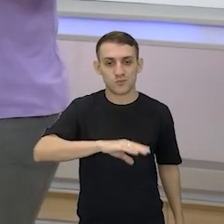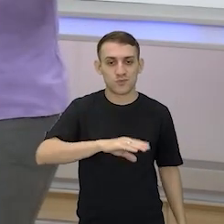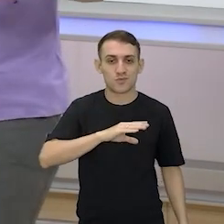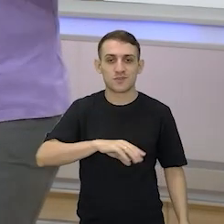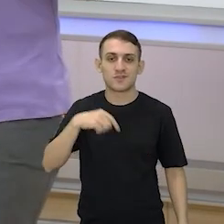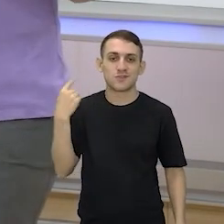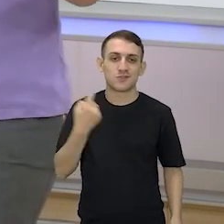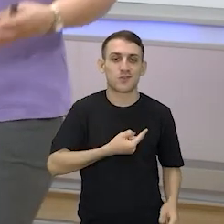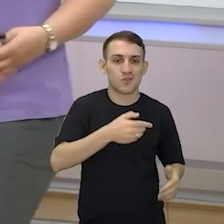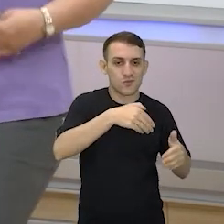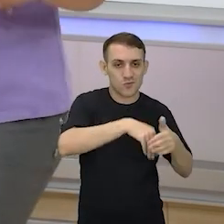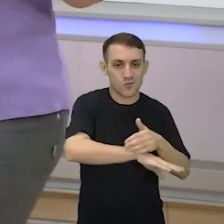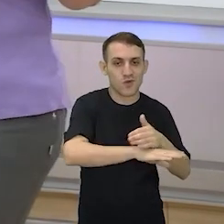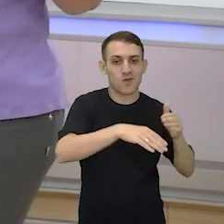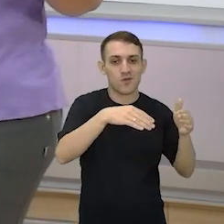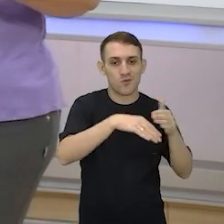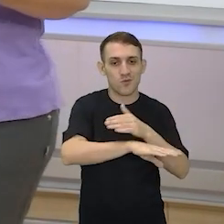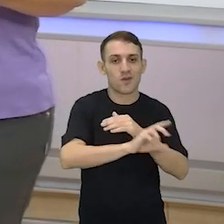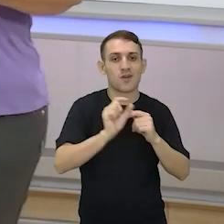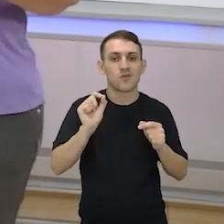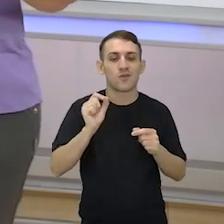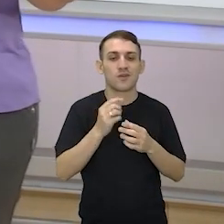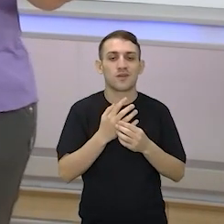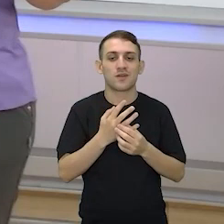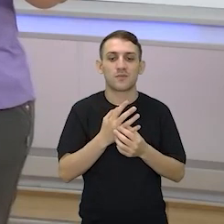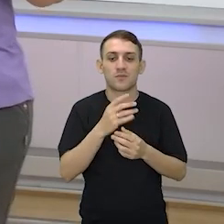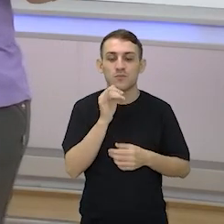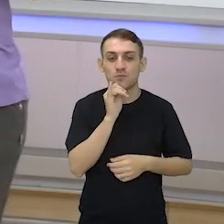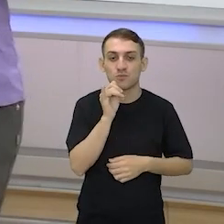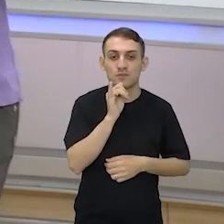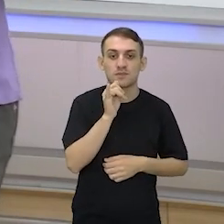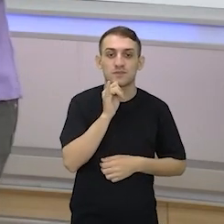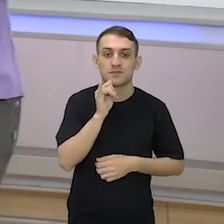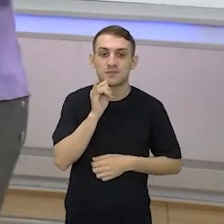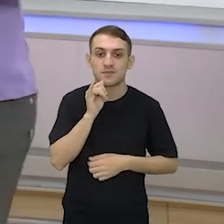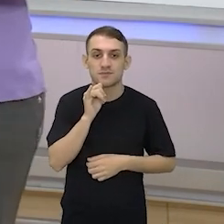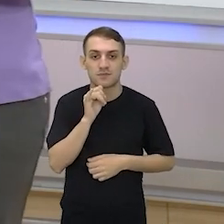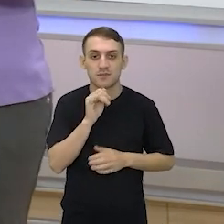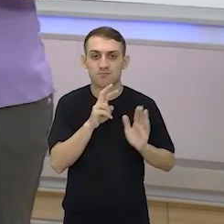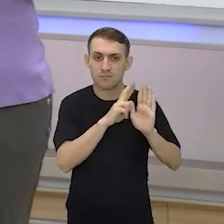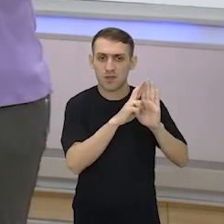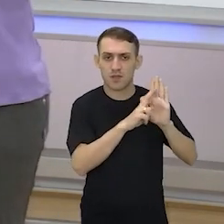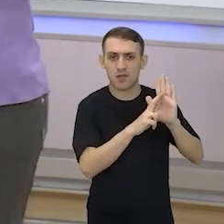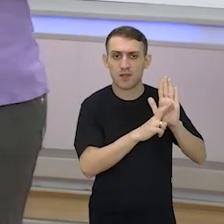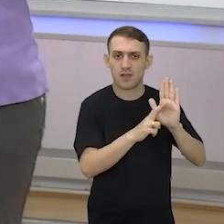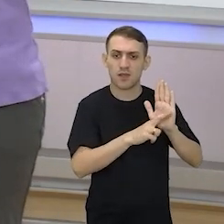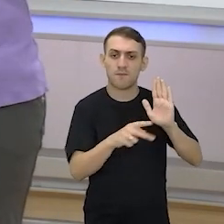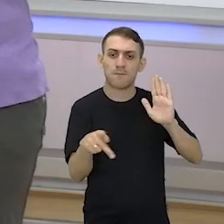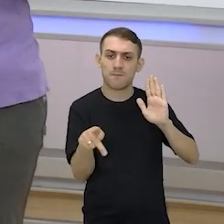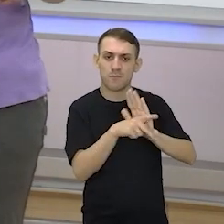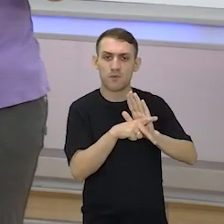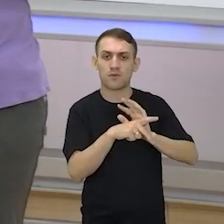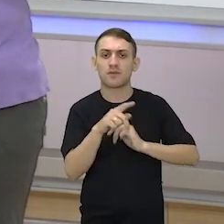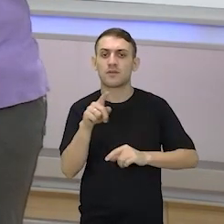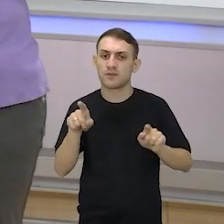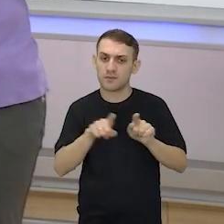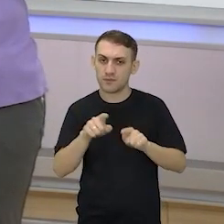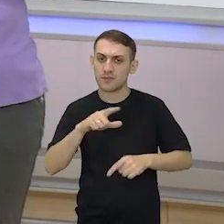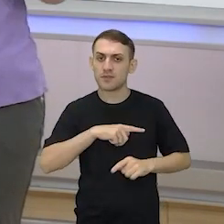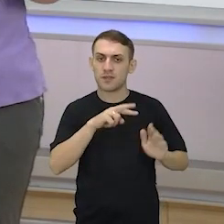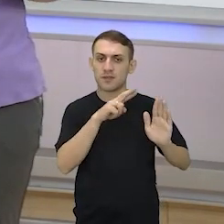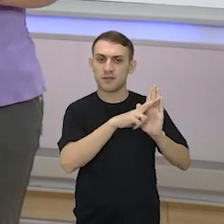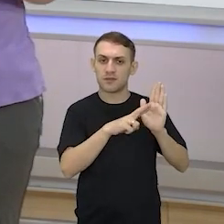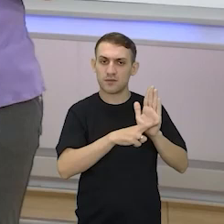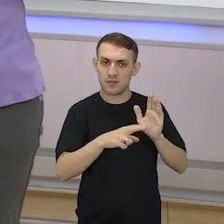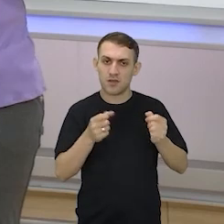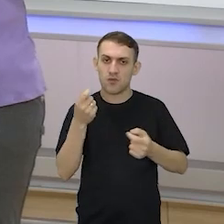guarda aí os nossos registros. Também tem os registros de algumas